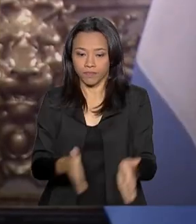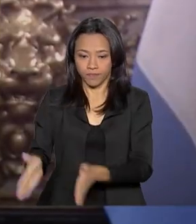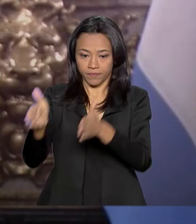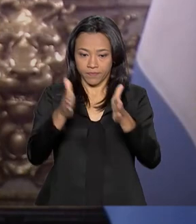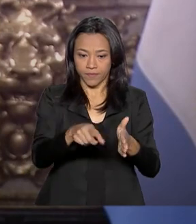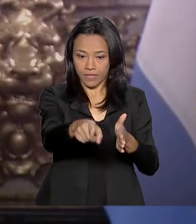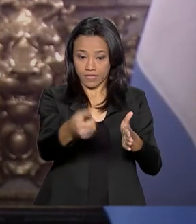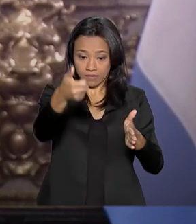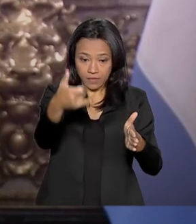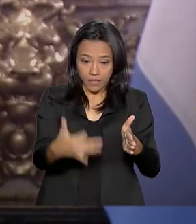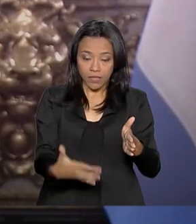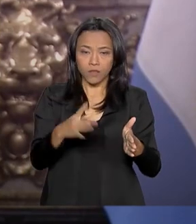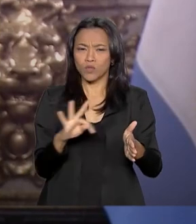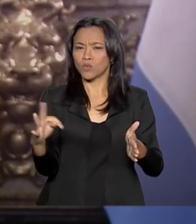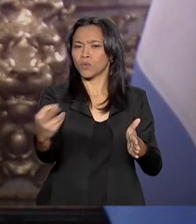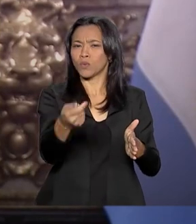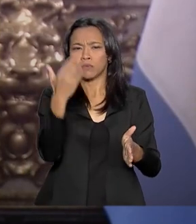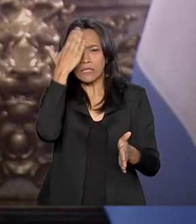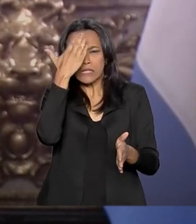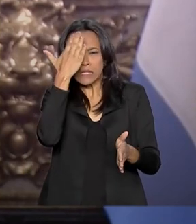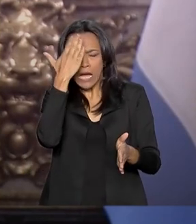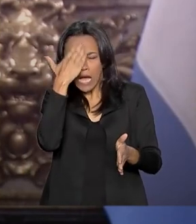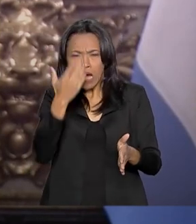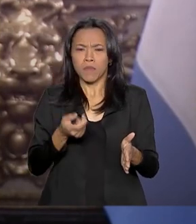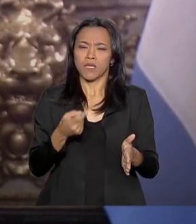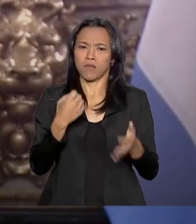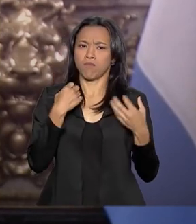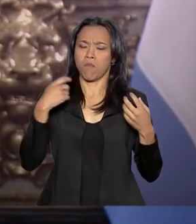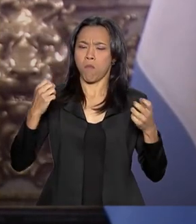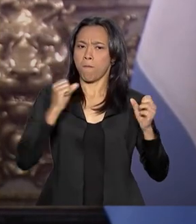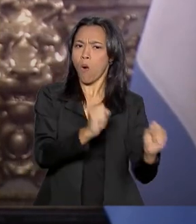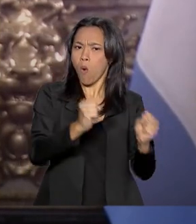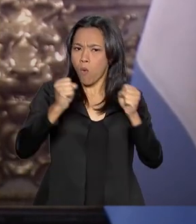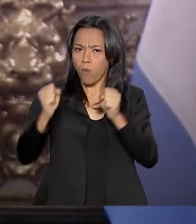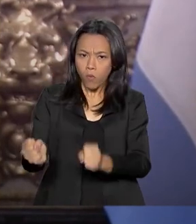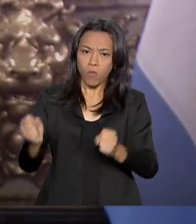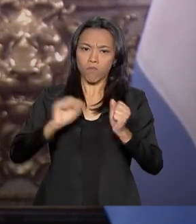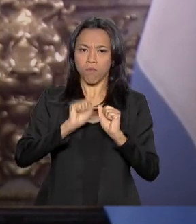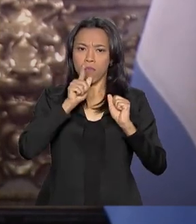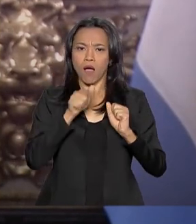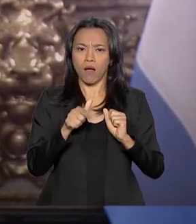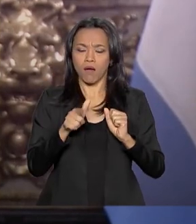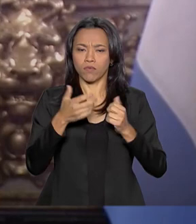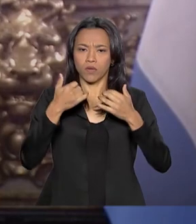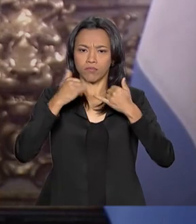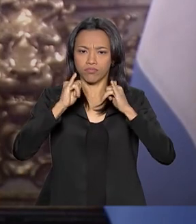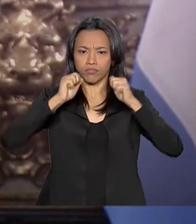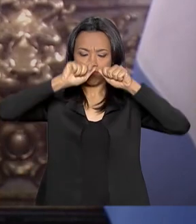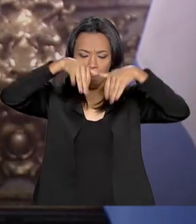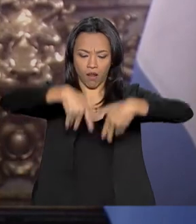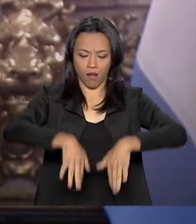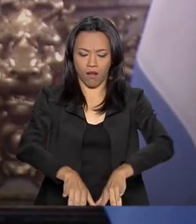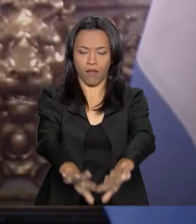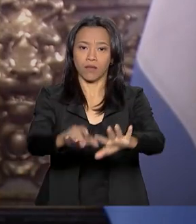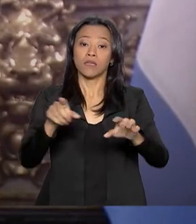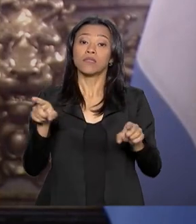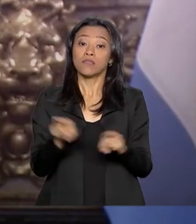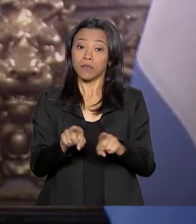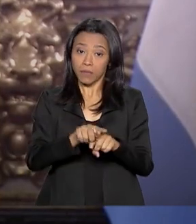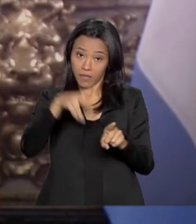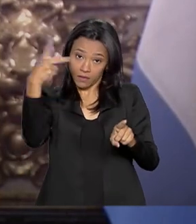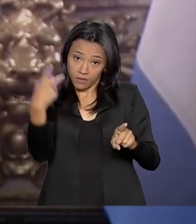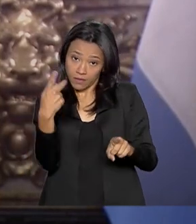eficiência do Brasil na produção de energia nessa área, bem como na Argentina, a questão dos reatores.